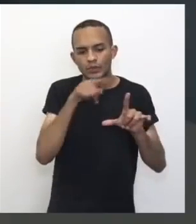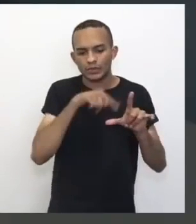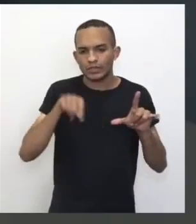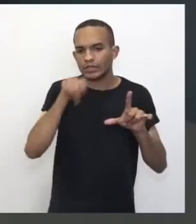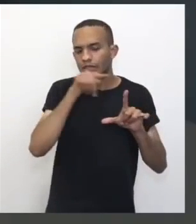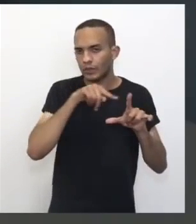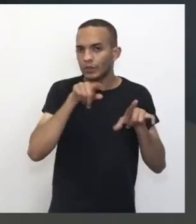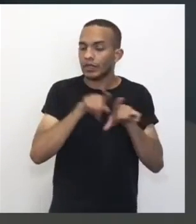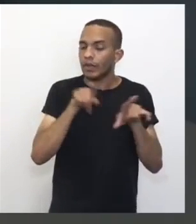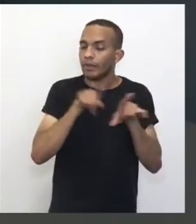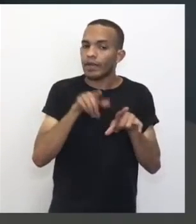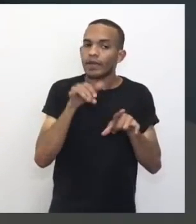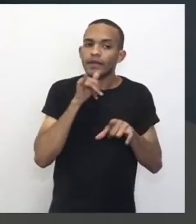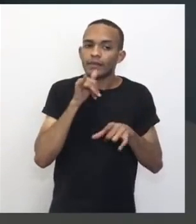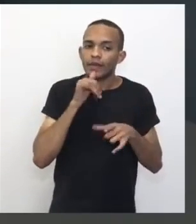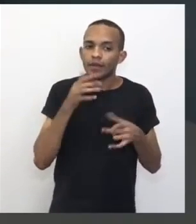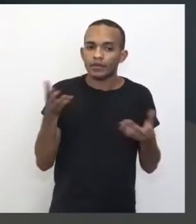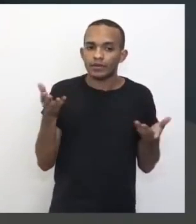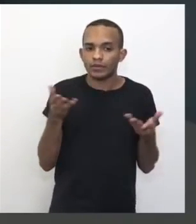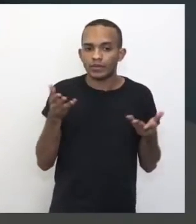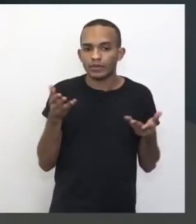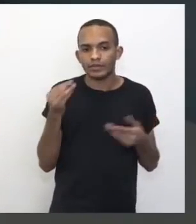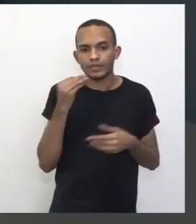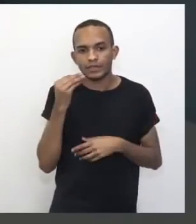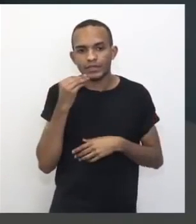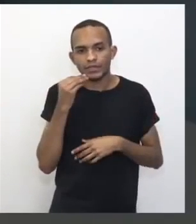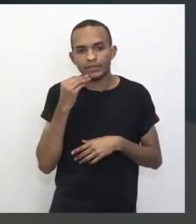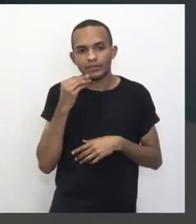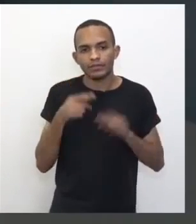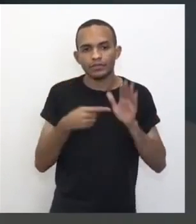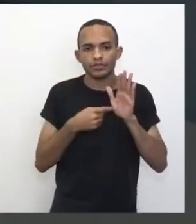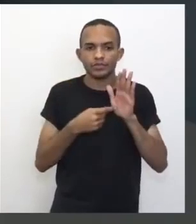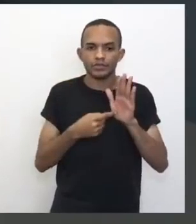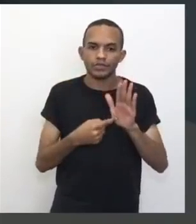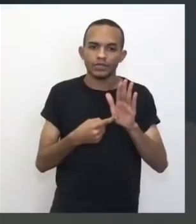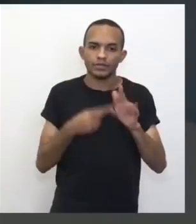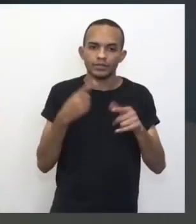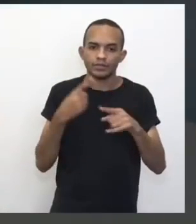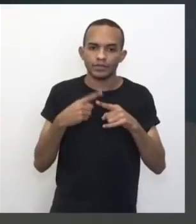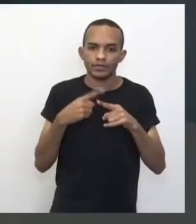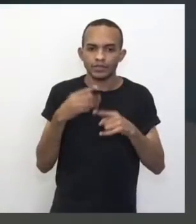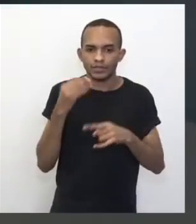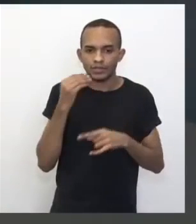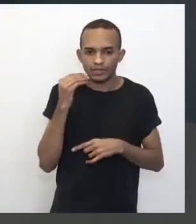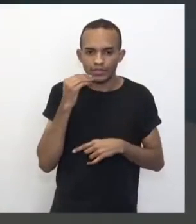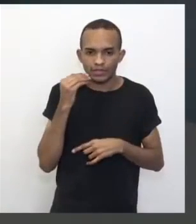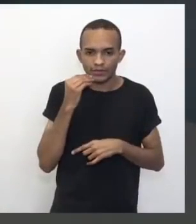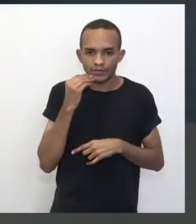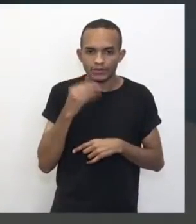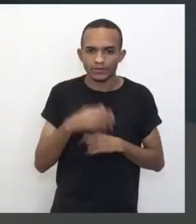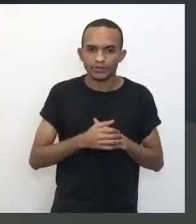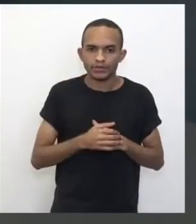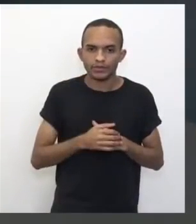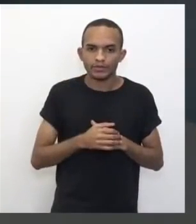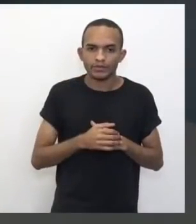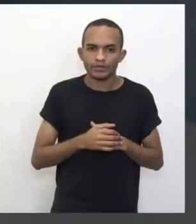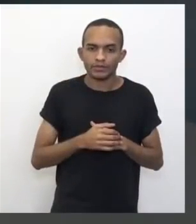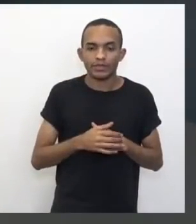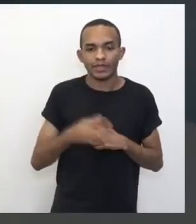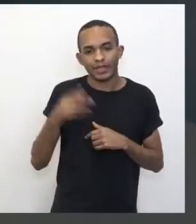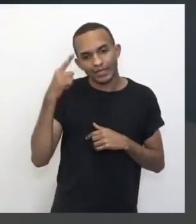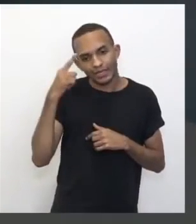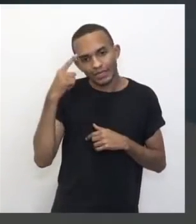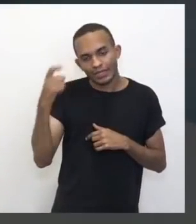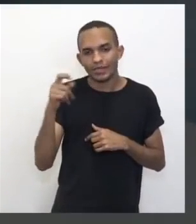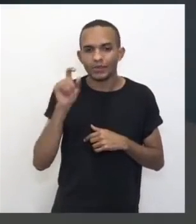aí, quando eu ligo... Não sei se eu vou conseguir, ó. Porque nós tentamos aqui, ó. Ficamos... É. A ideia,